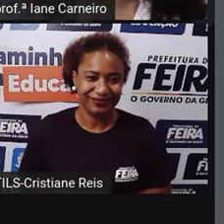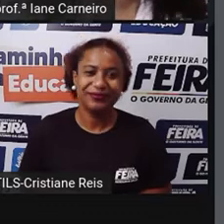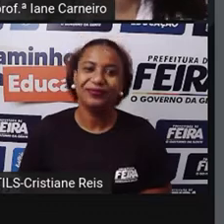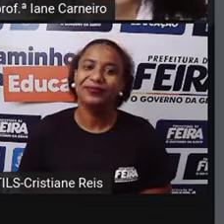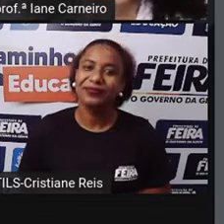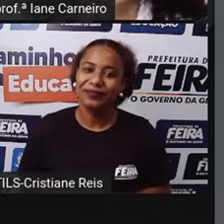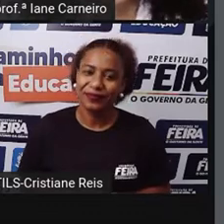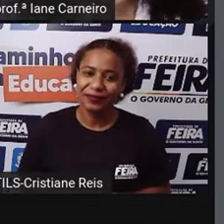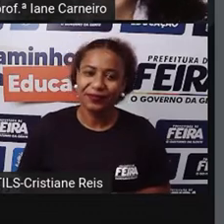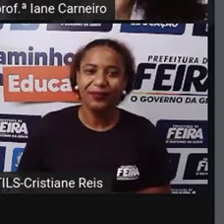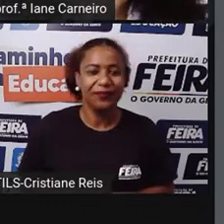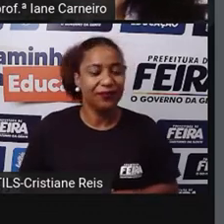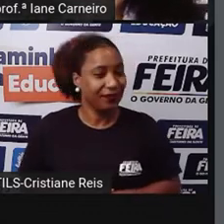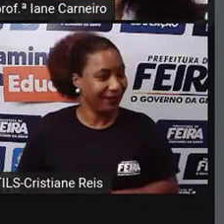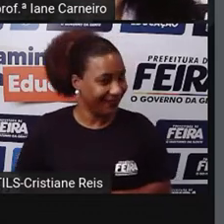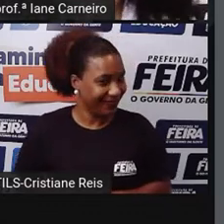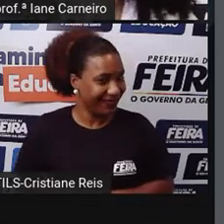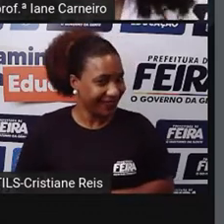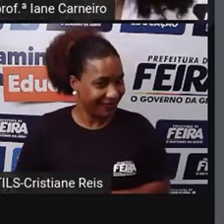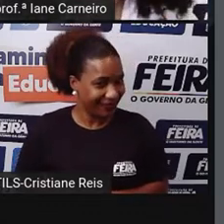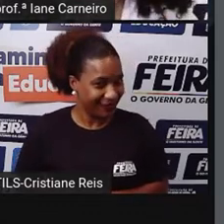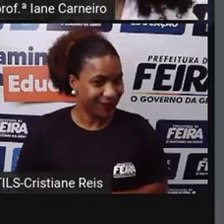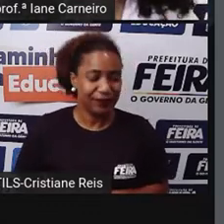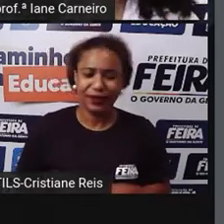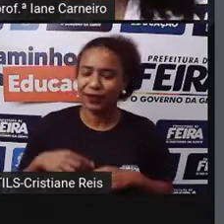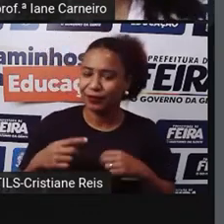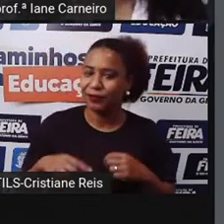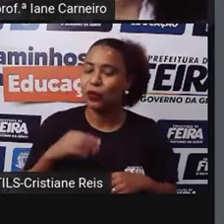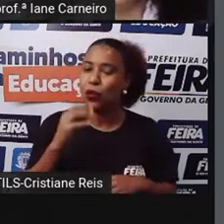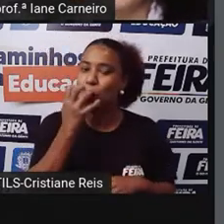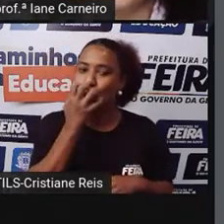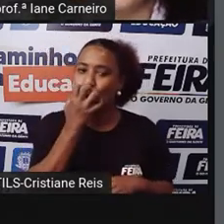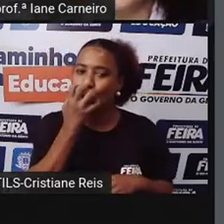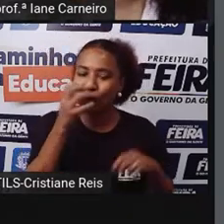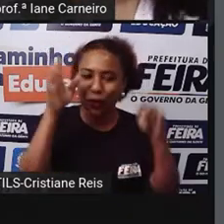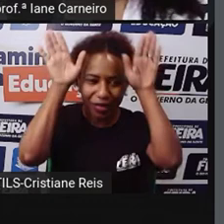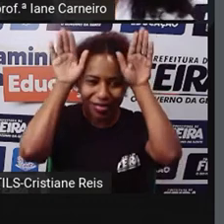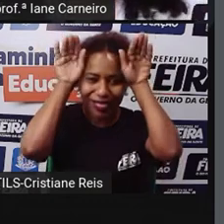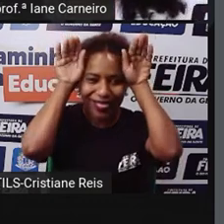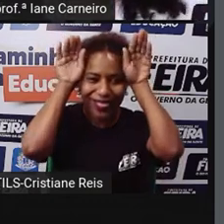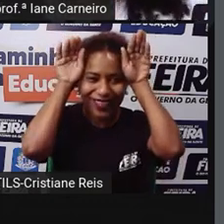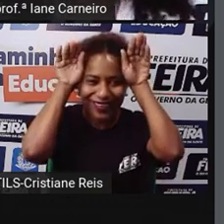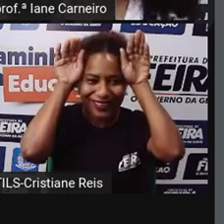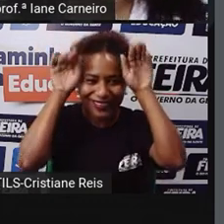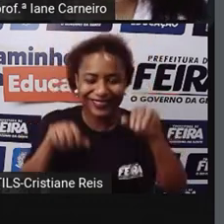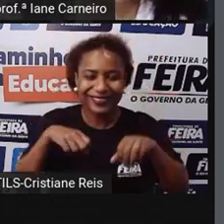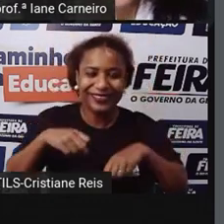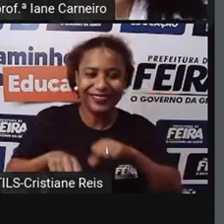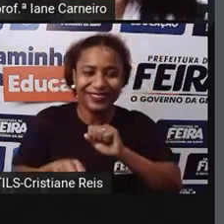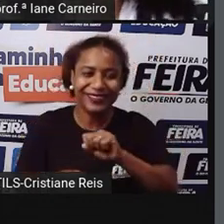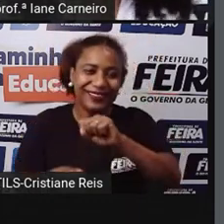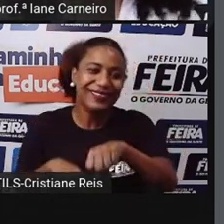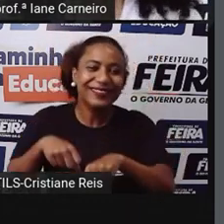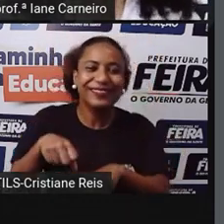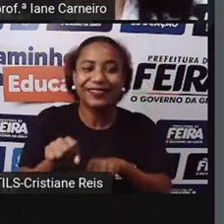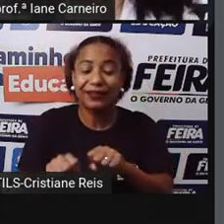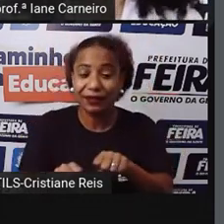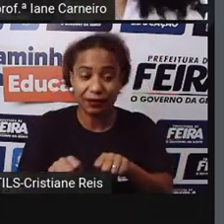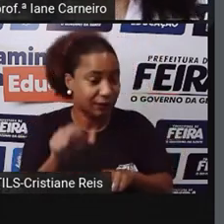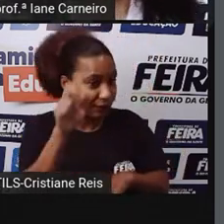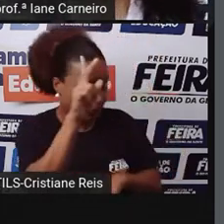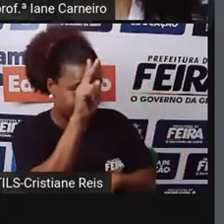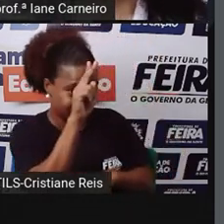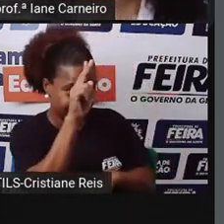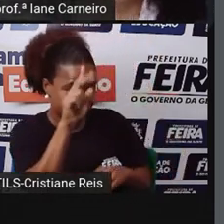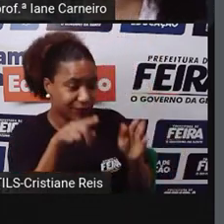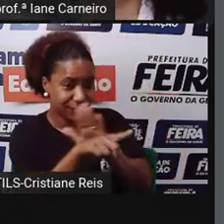Depois, veio passando um cachorro. Dona baratinha perguntou, quem quer casar com a